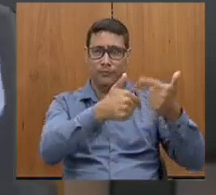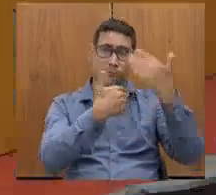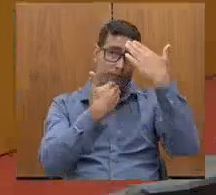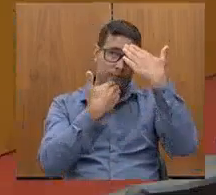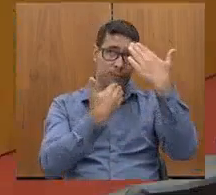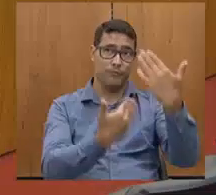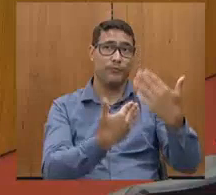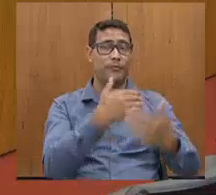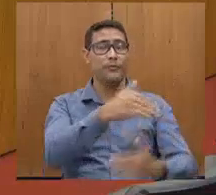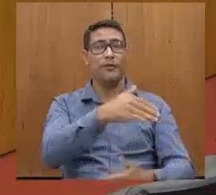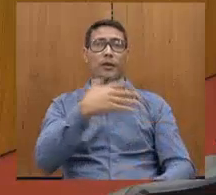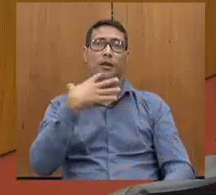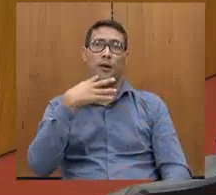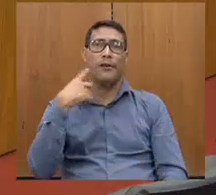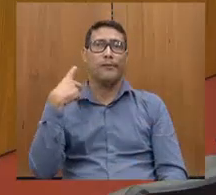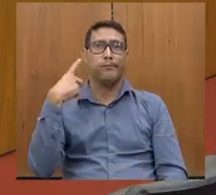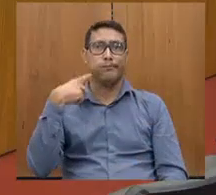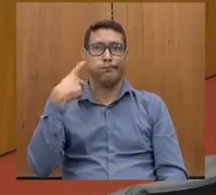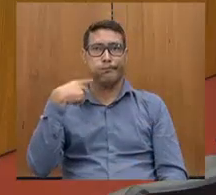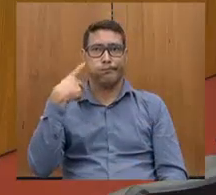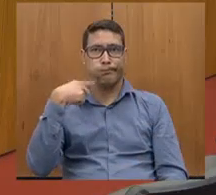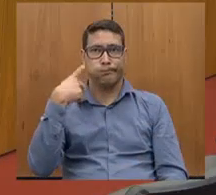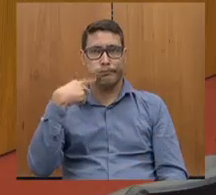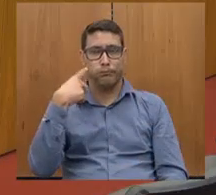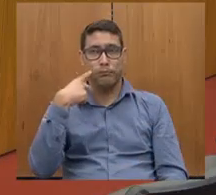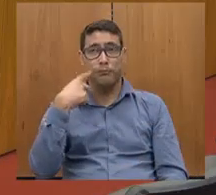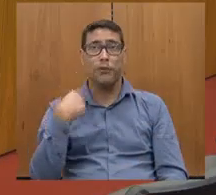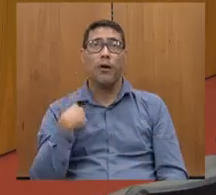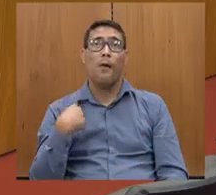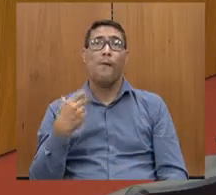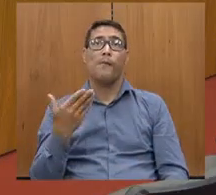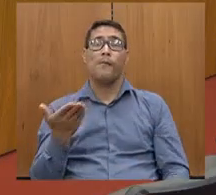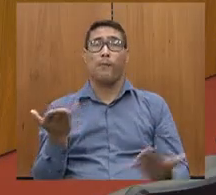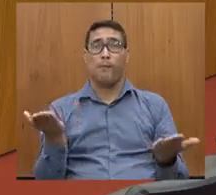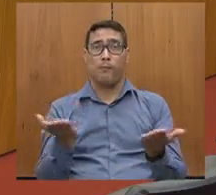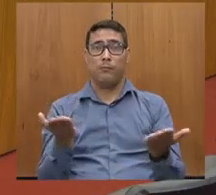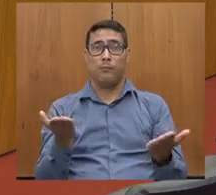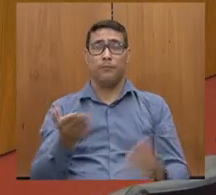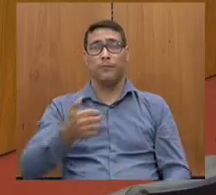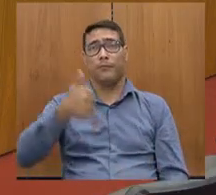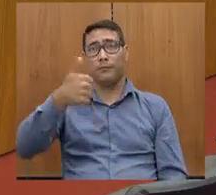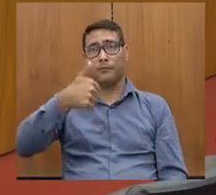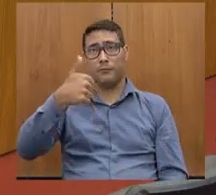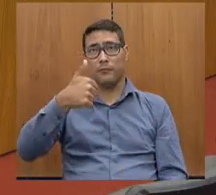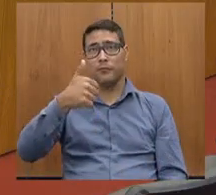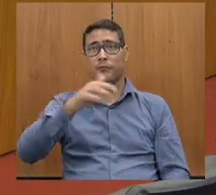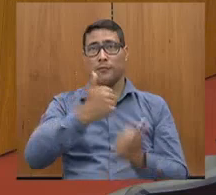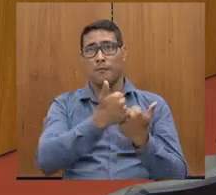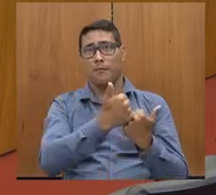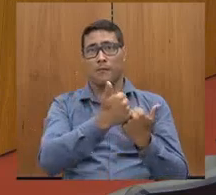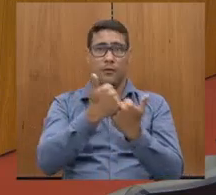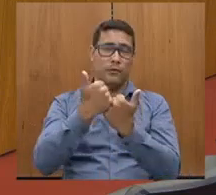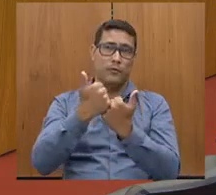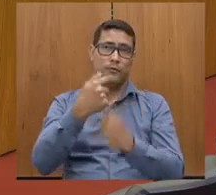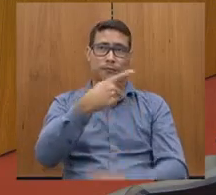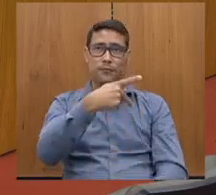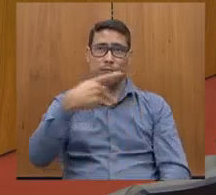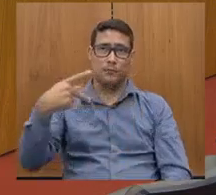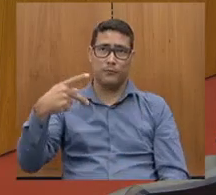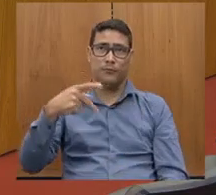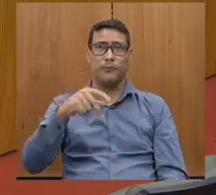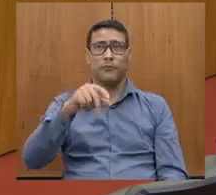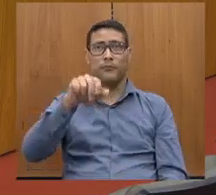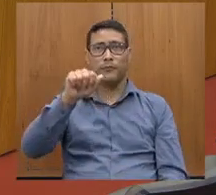Muito obrigado, senhor. Muito obrigado. Vamos ouvir o primeiro vice-presidente da Assembleia Legislativa do Estado de Minas Gerais, o deputado Antônio Carlos Arantes.